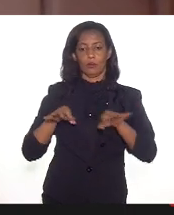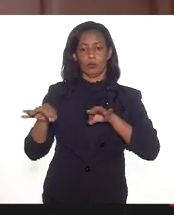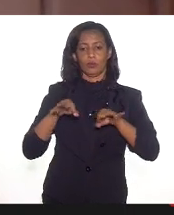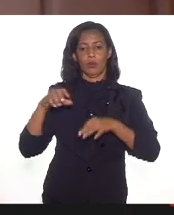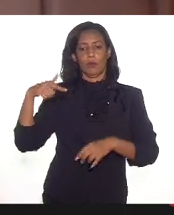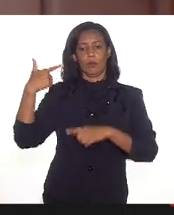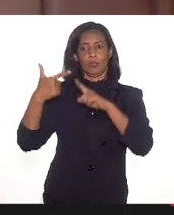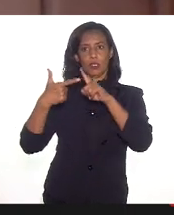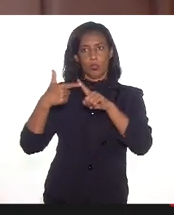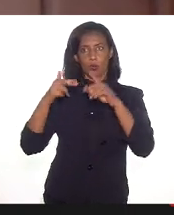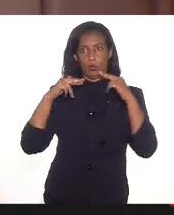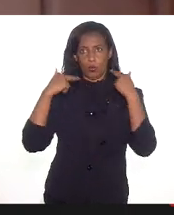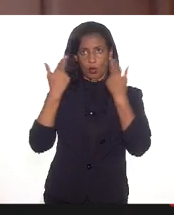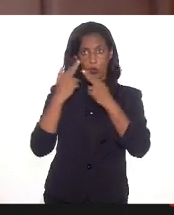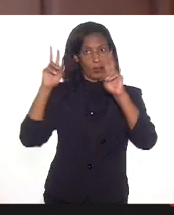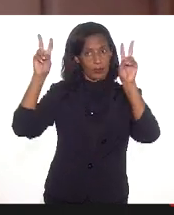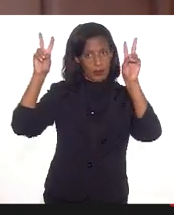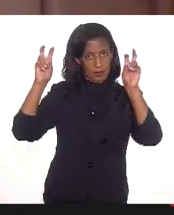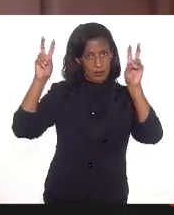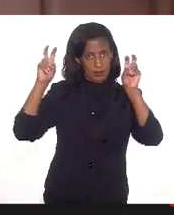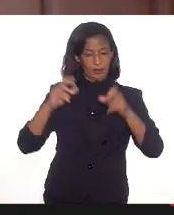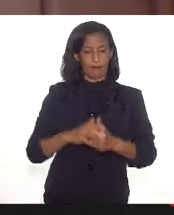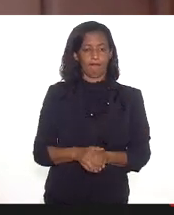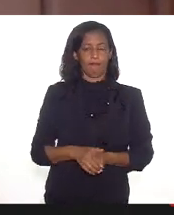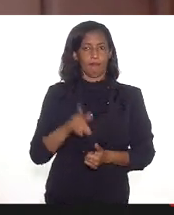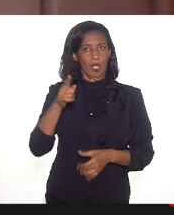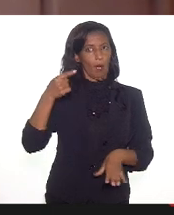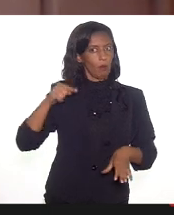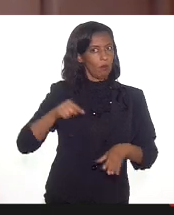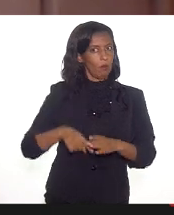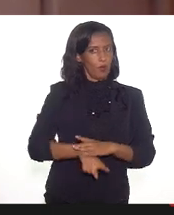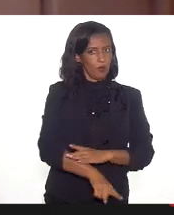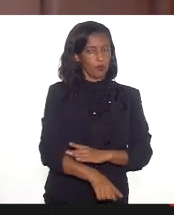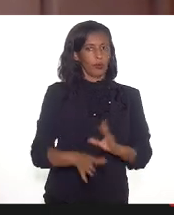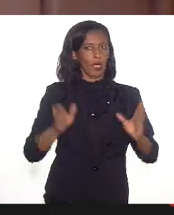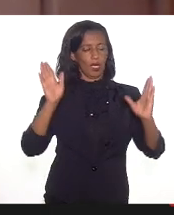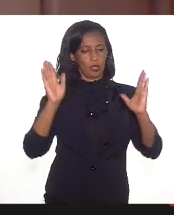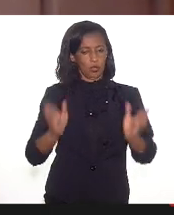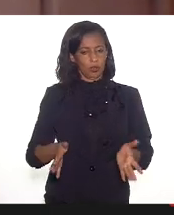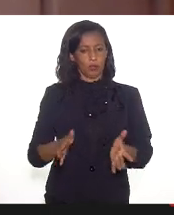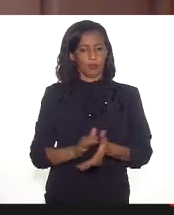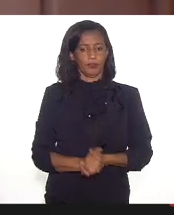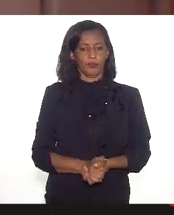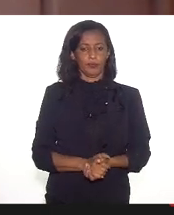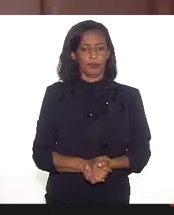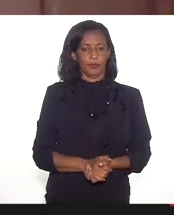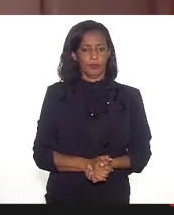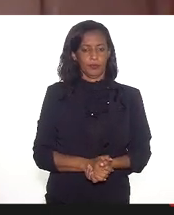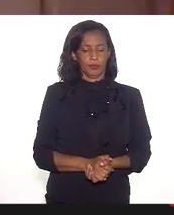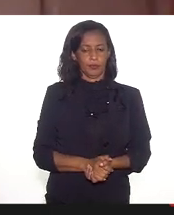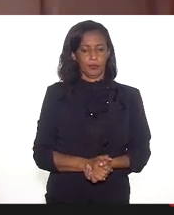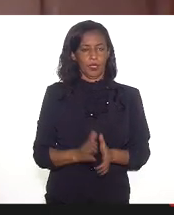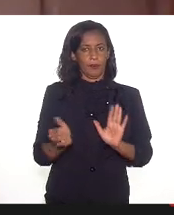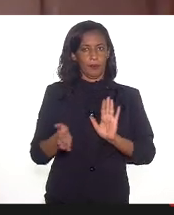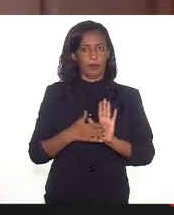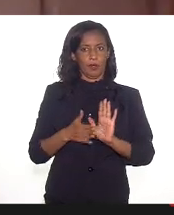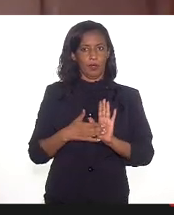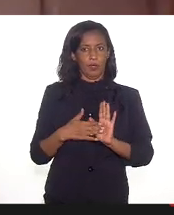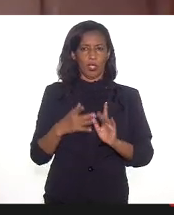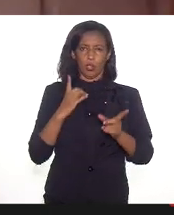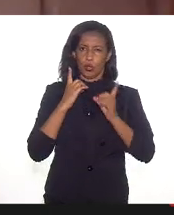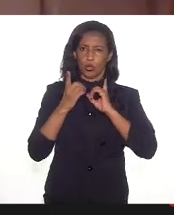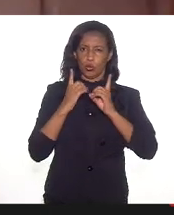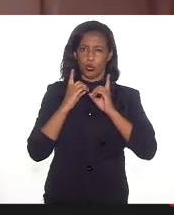uma segunda audiência nesse tema para a gente aprofundar já com essa proposta de um